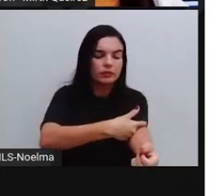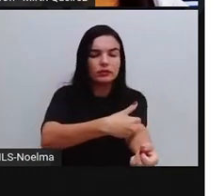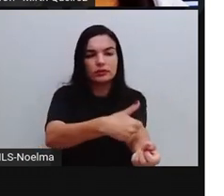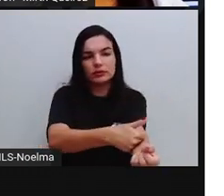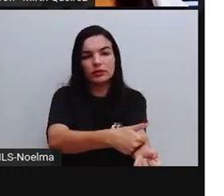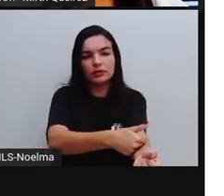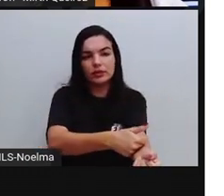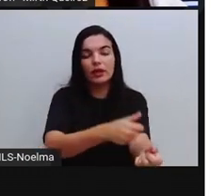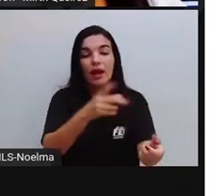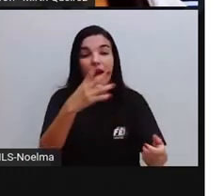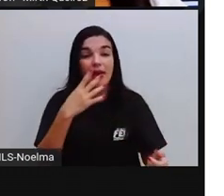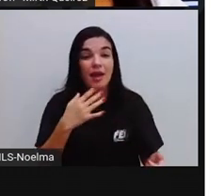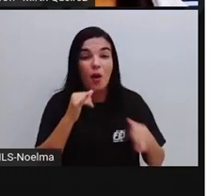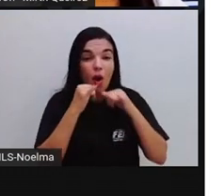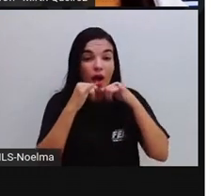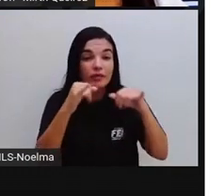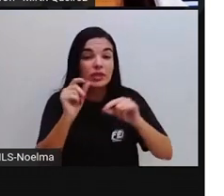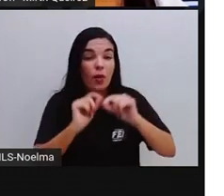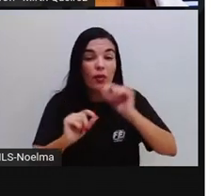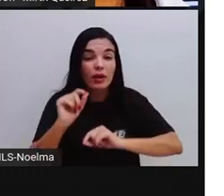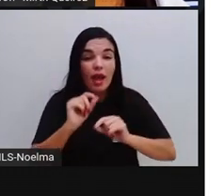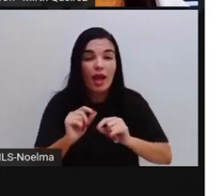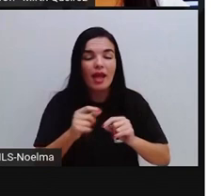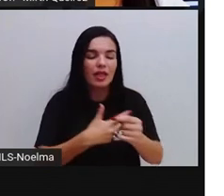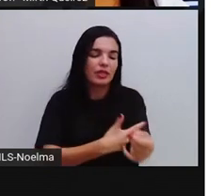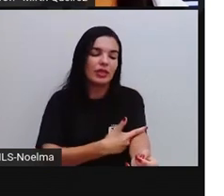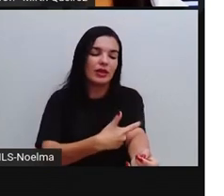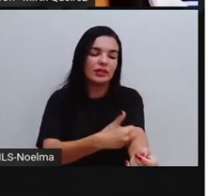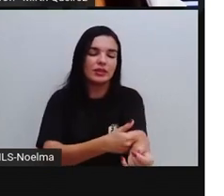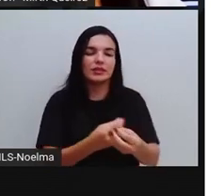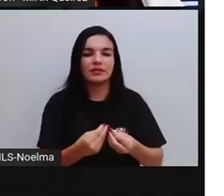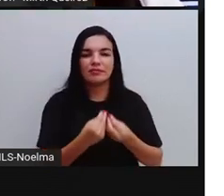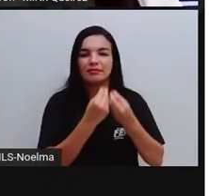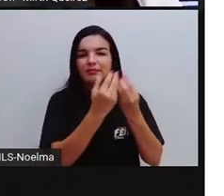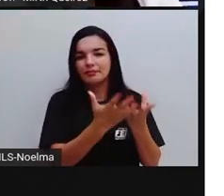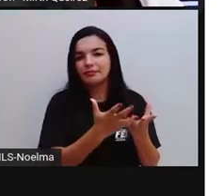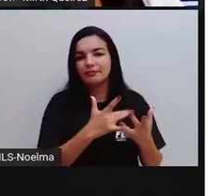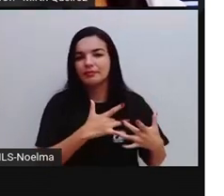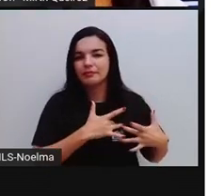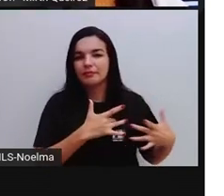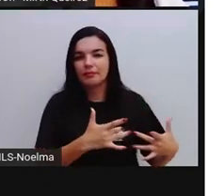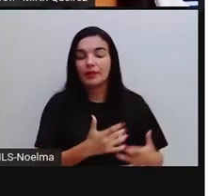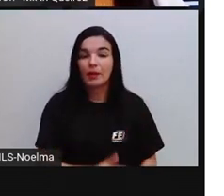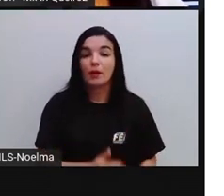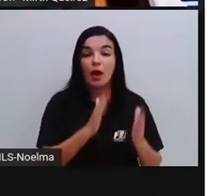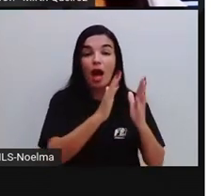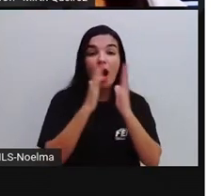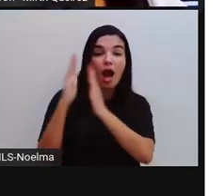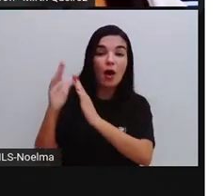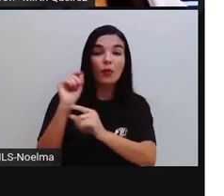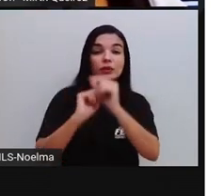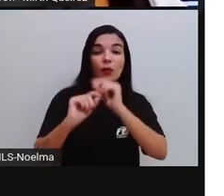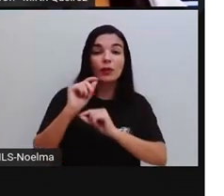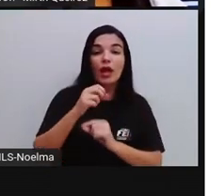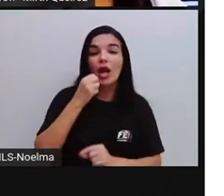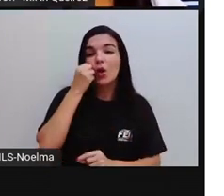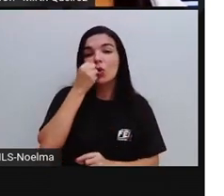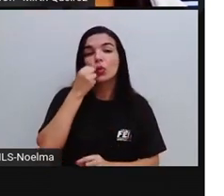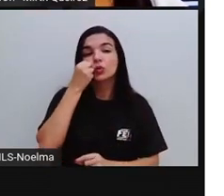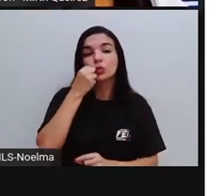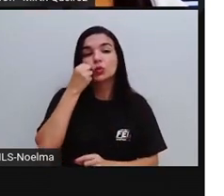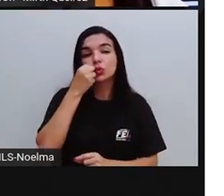de doação de sangue, né? E aí nós temos uma outra propaganda, né, uma nos